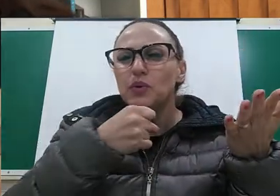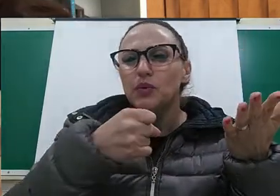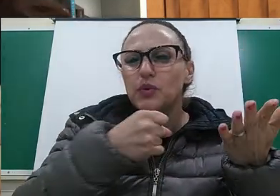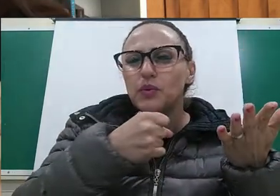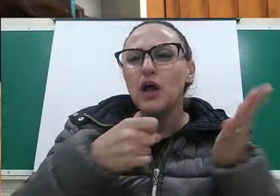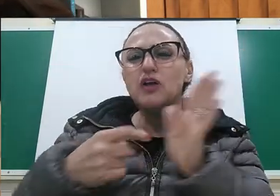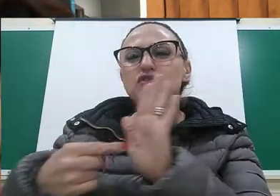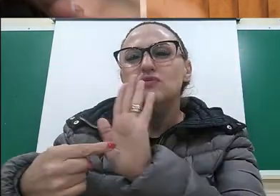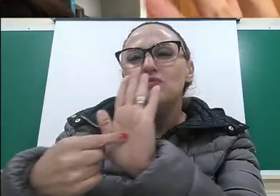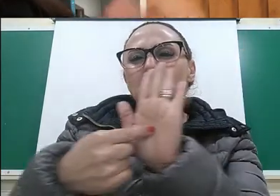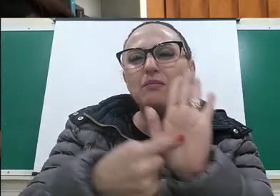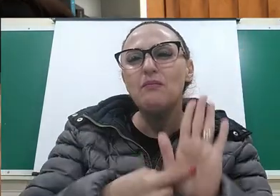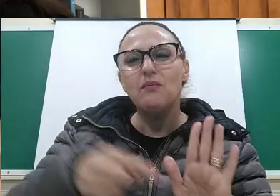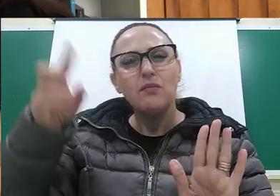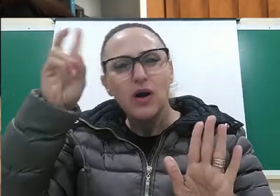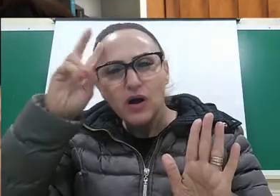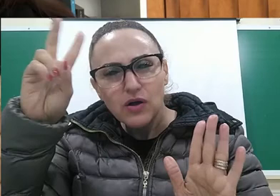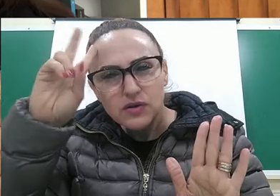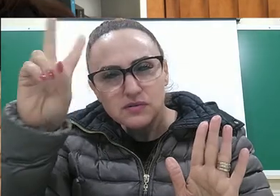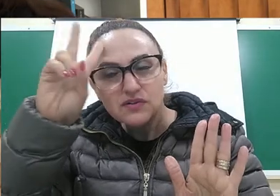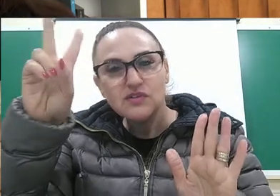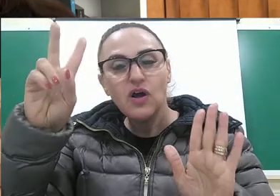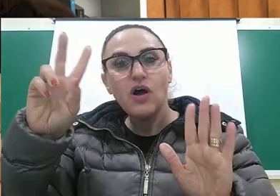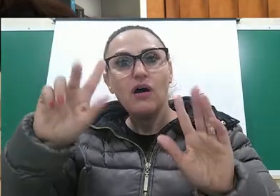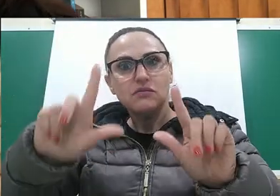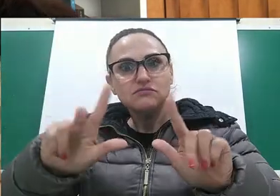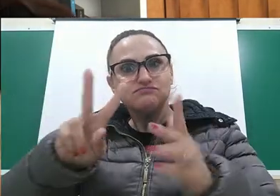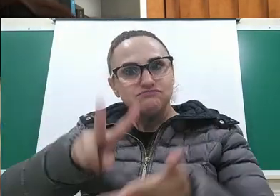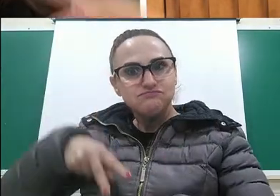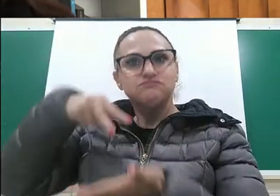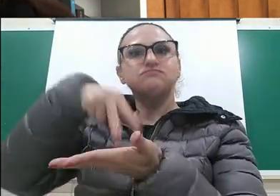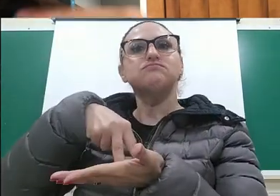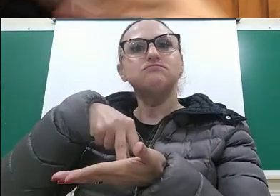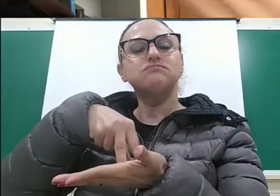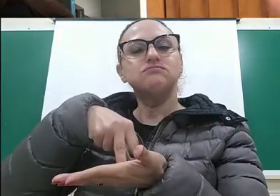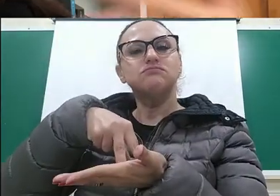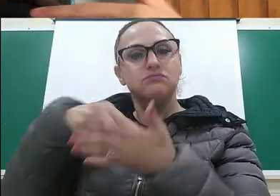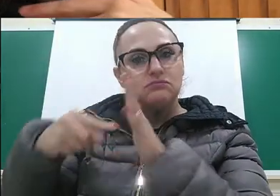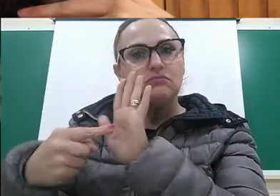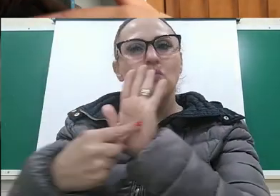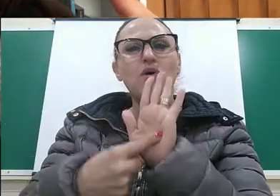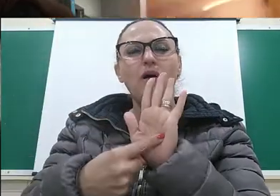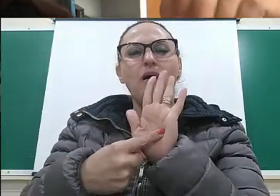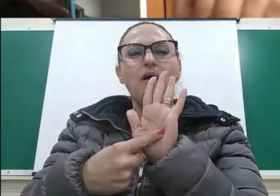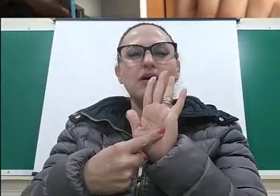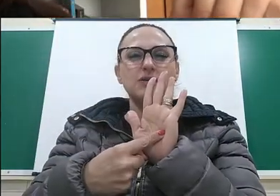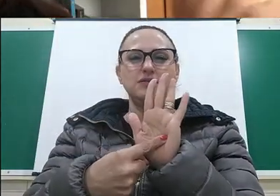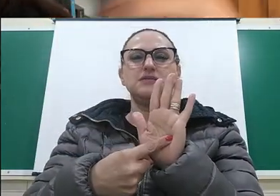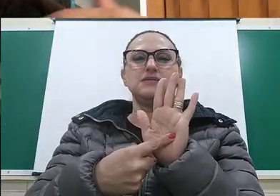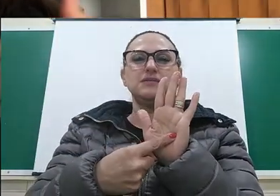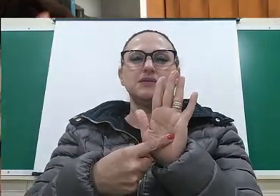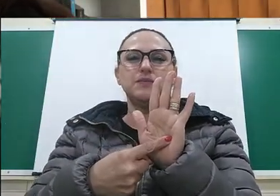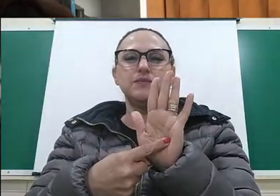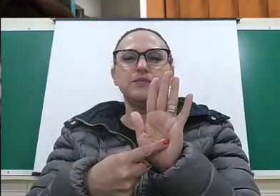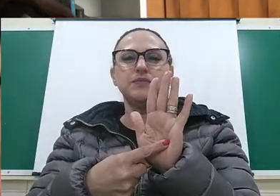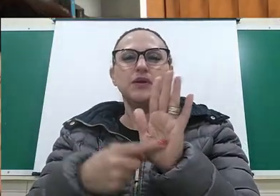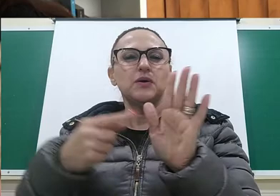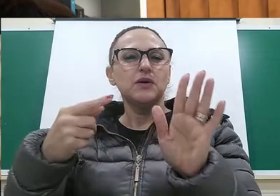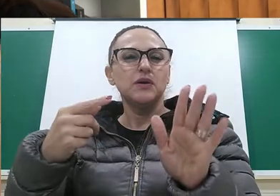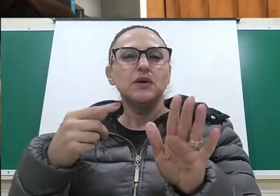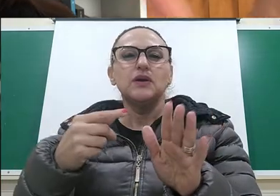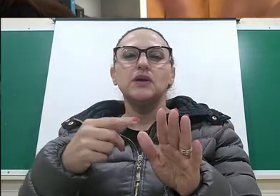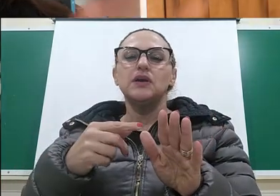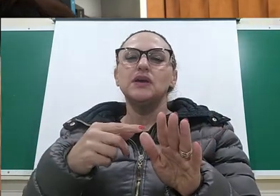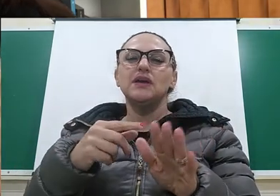Tempos que contam supostas histórias de superação, né? De crianças que precisam atravessar rios, né? Por horas,